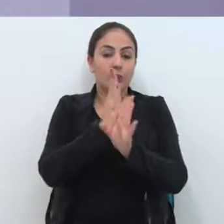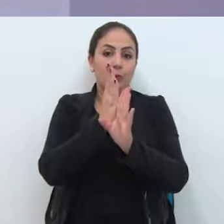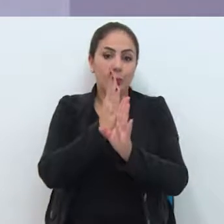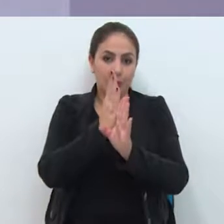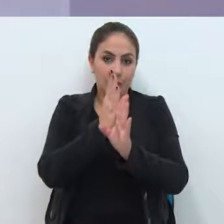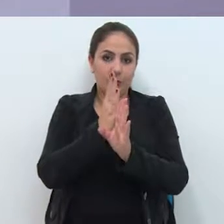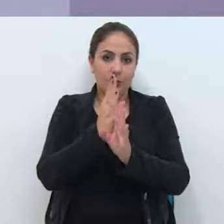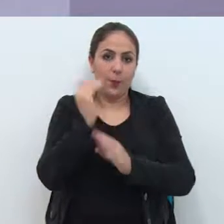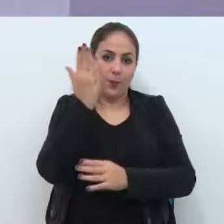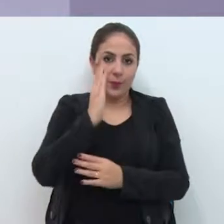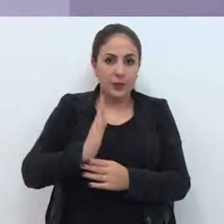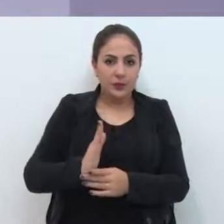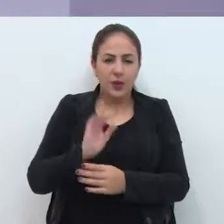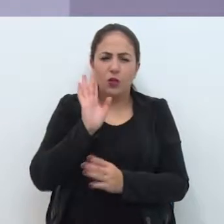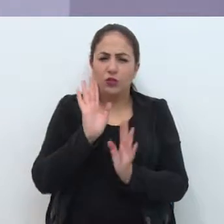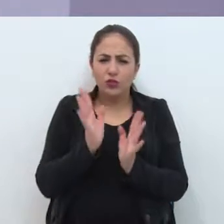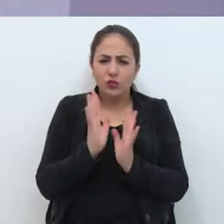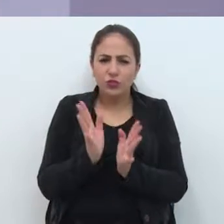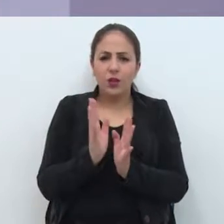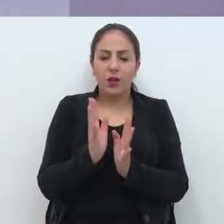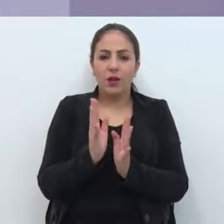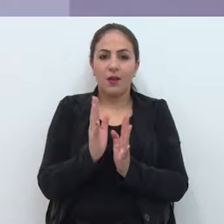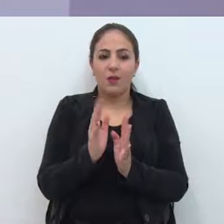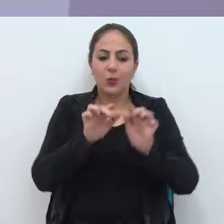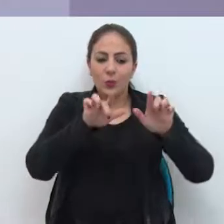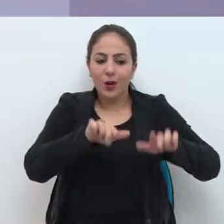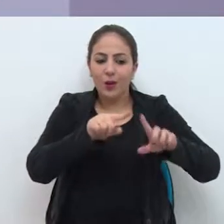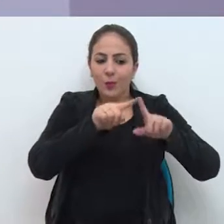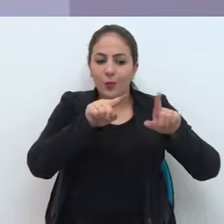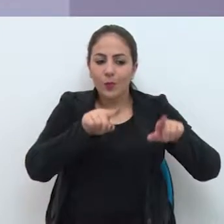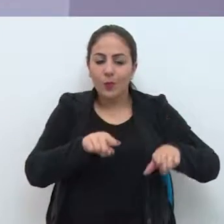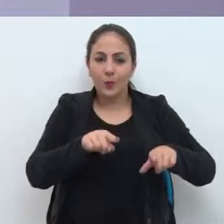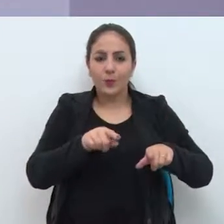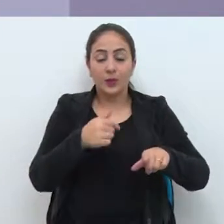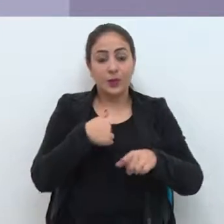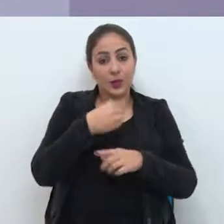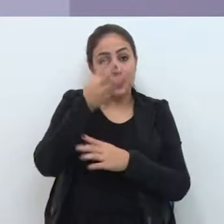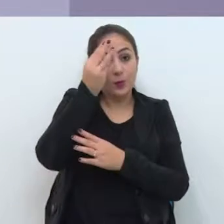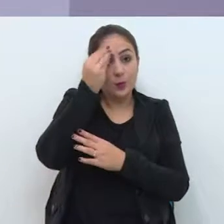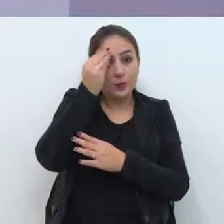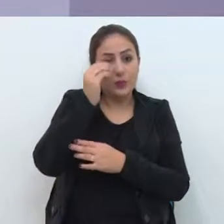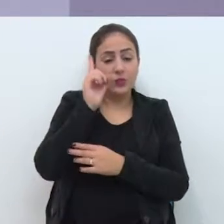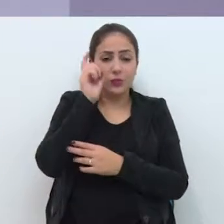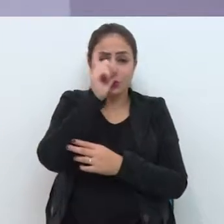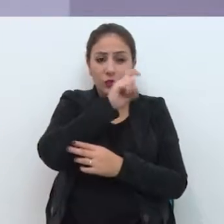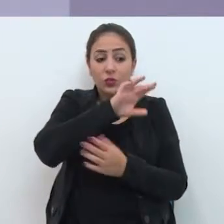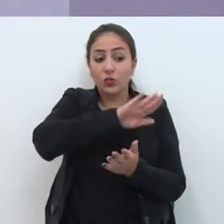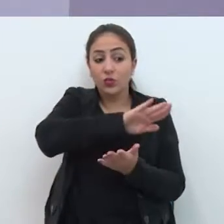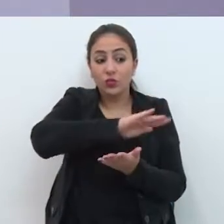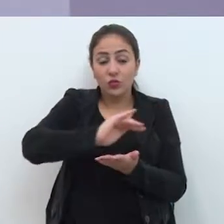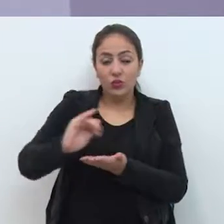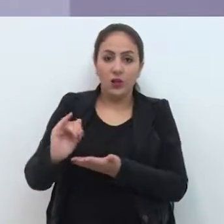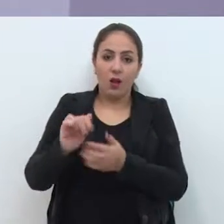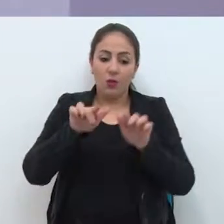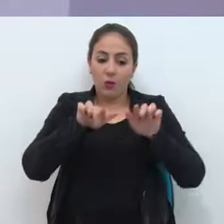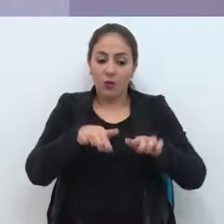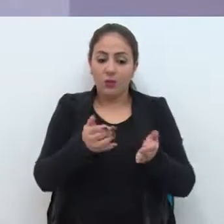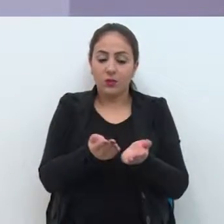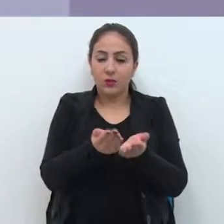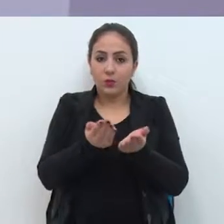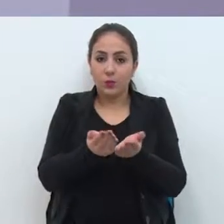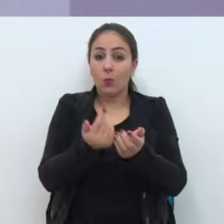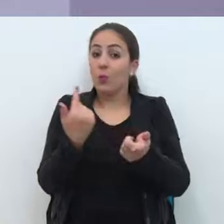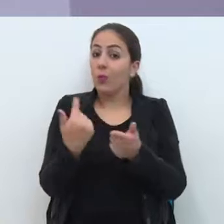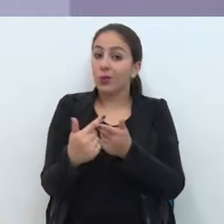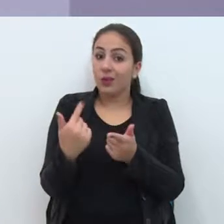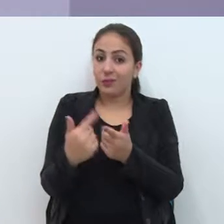que já está enraizada, é um patrimônio público, que, no meu entendimento, ficaria muito difícil ser retirado do local.